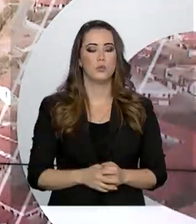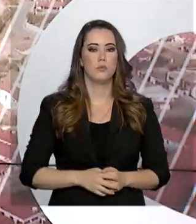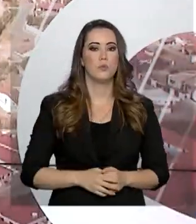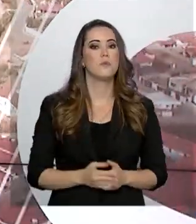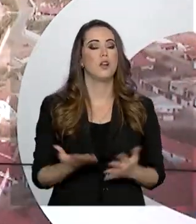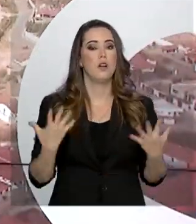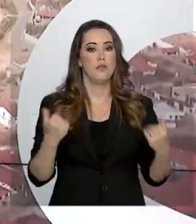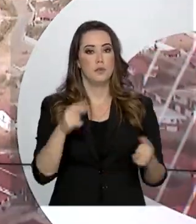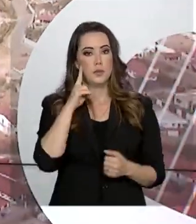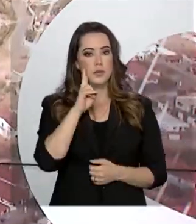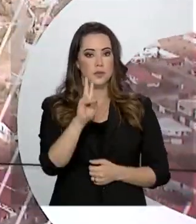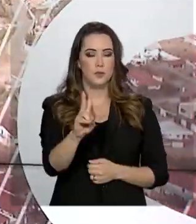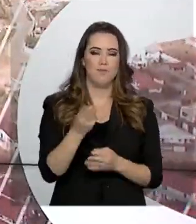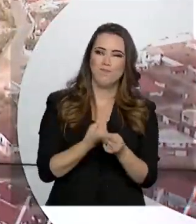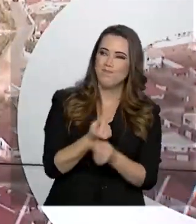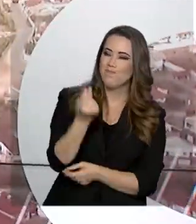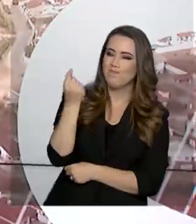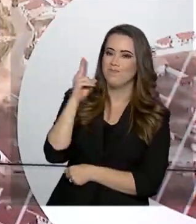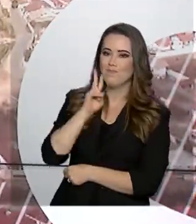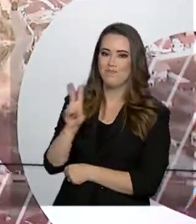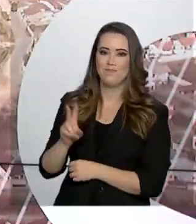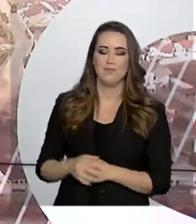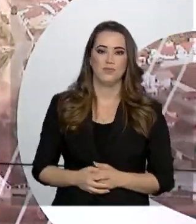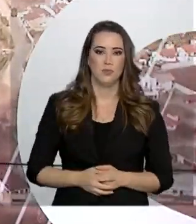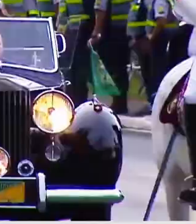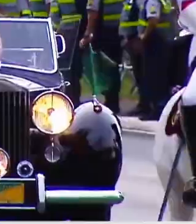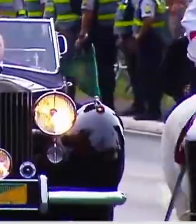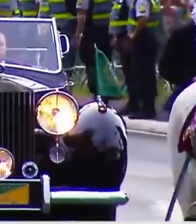Nós vamos agora então a nossa retrospectiva.